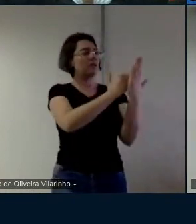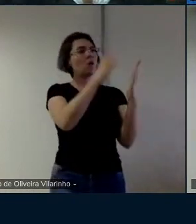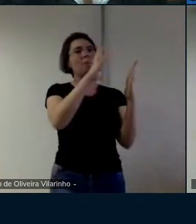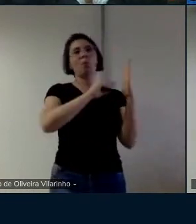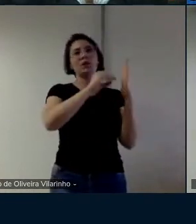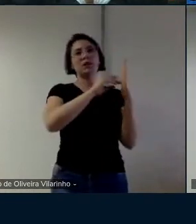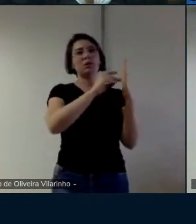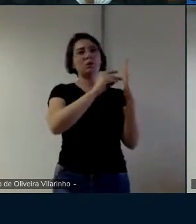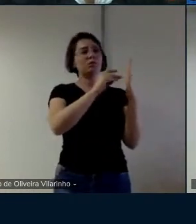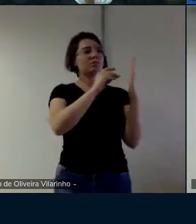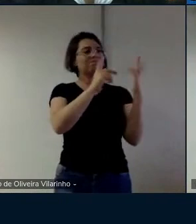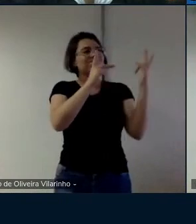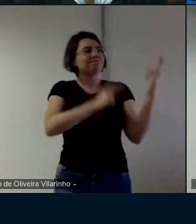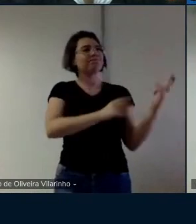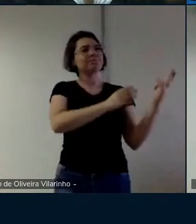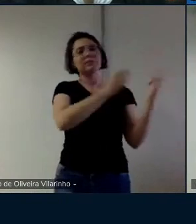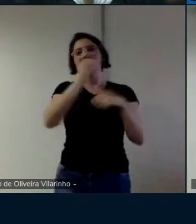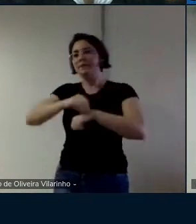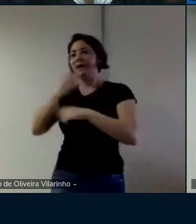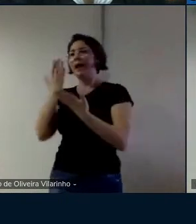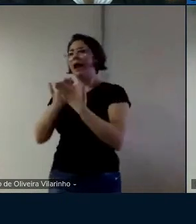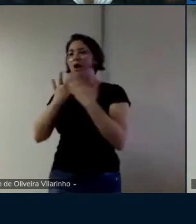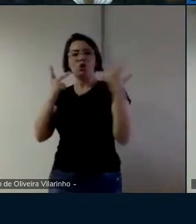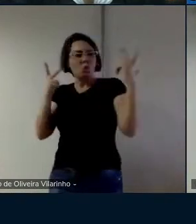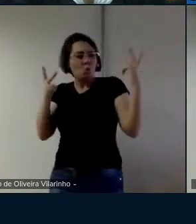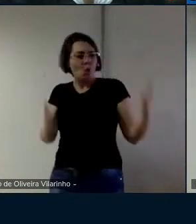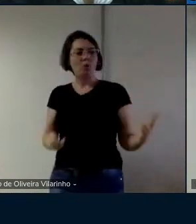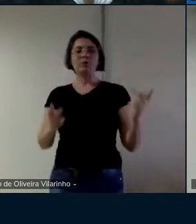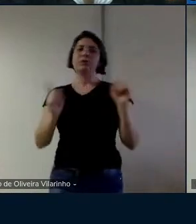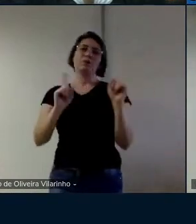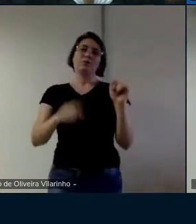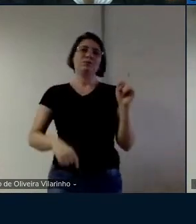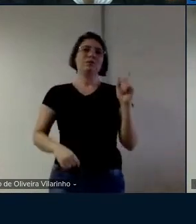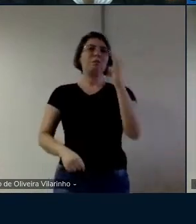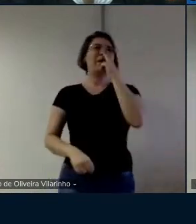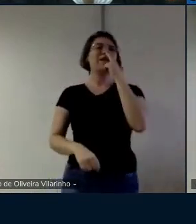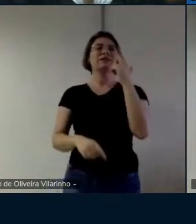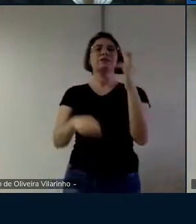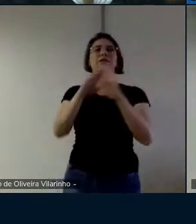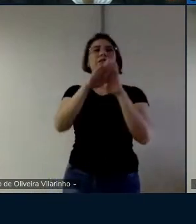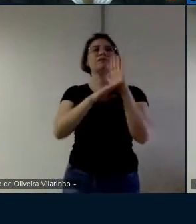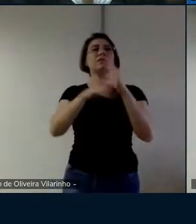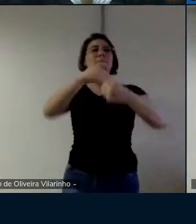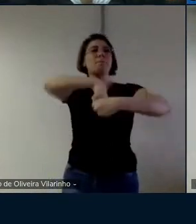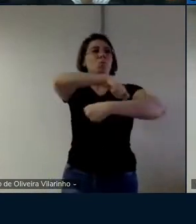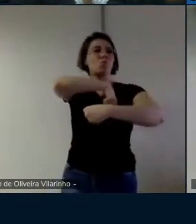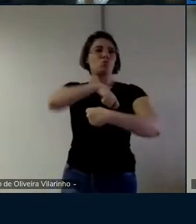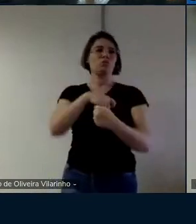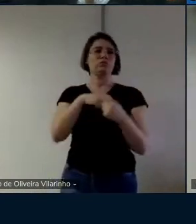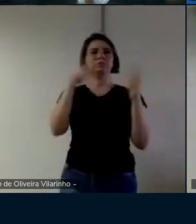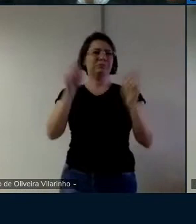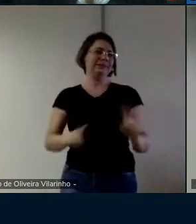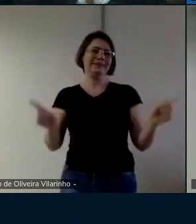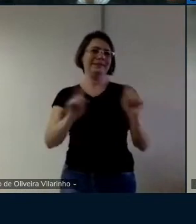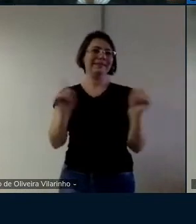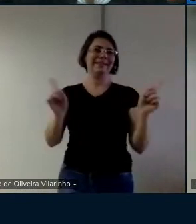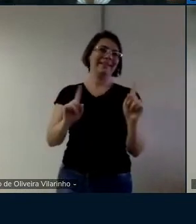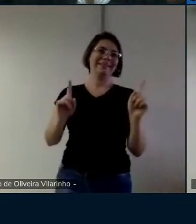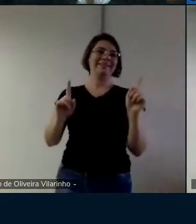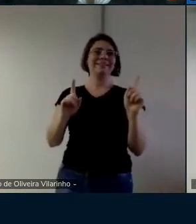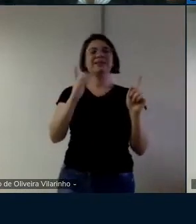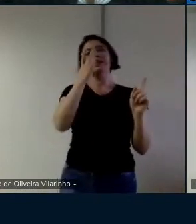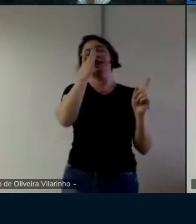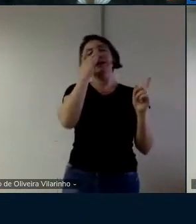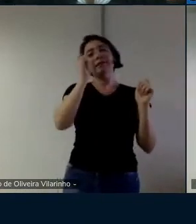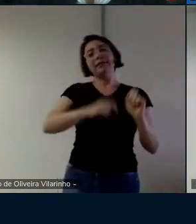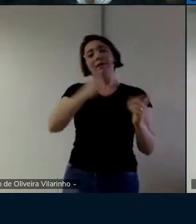né então não ter nada é muito ruim pro professor a partir de que mas se ele começa partindo de uma